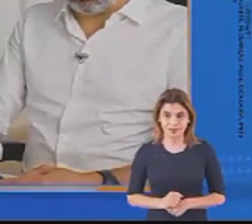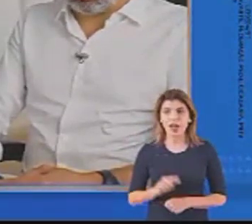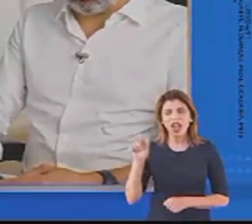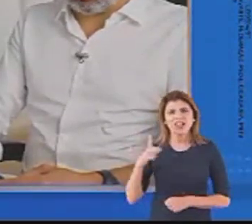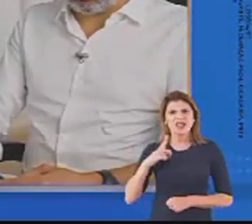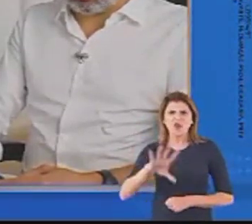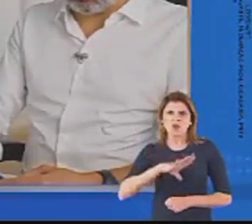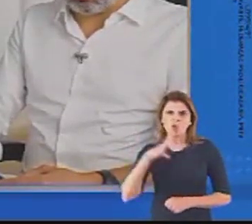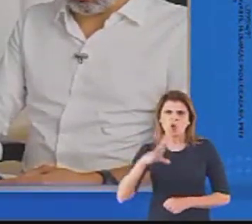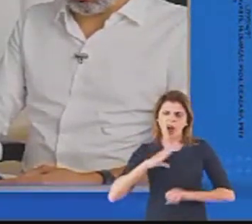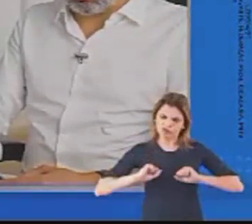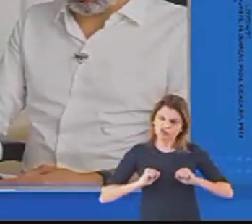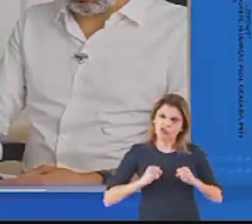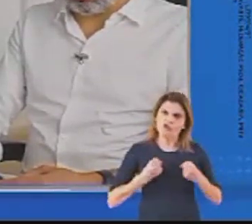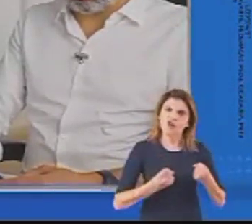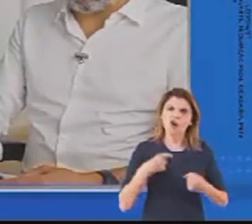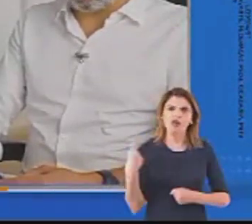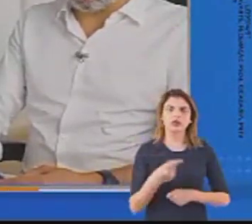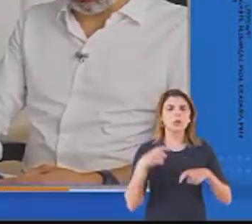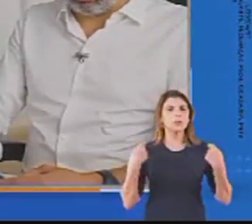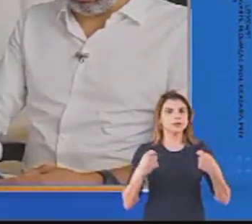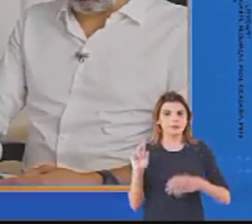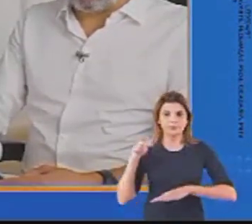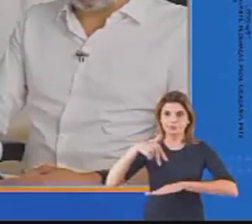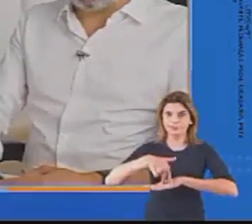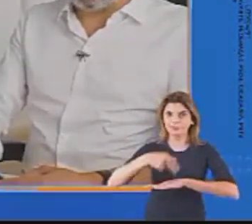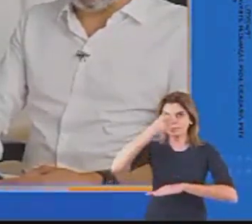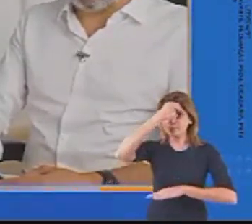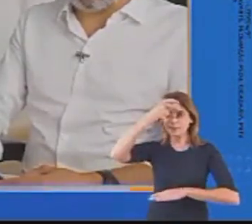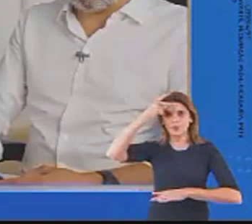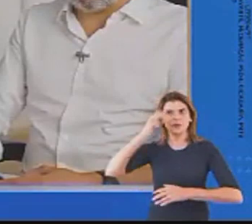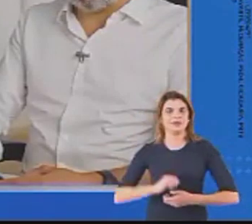a força e a coragem que precisamos ter na prefeitura.